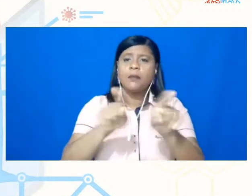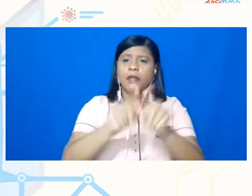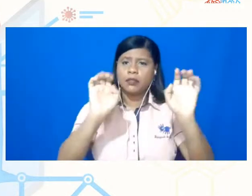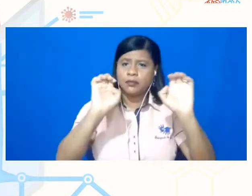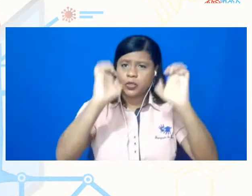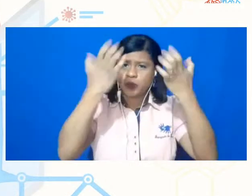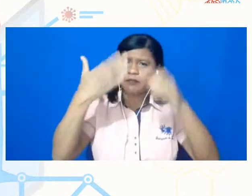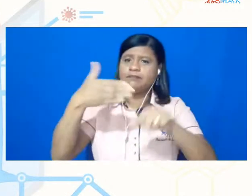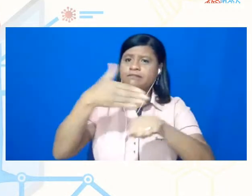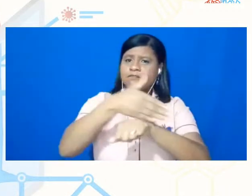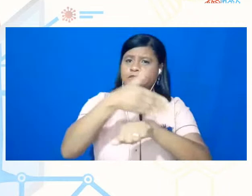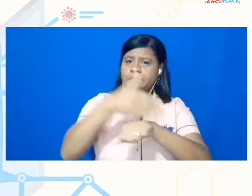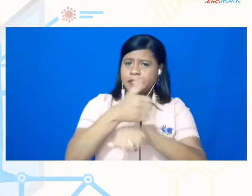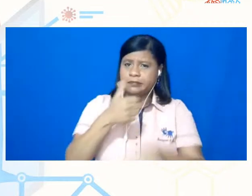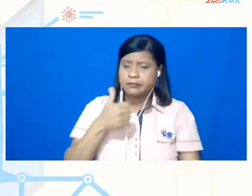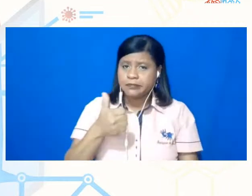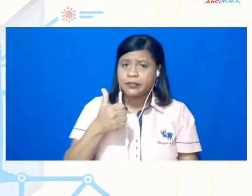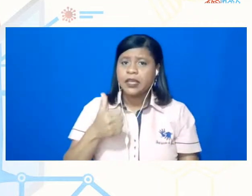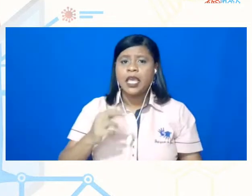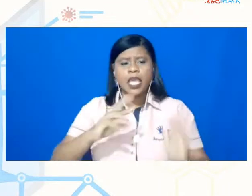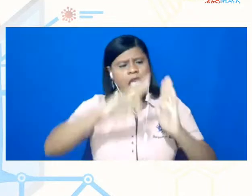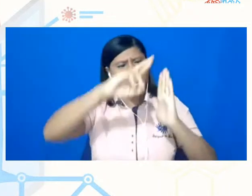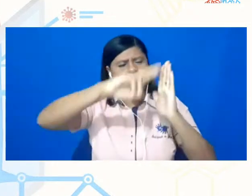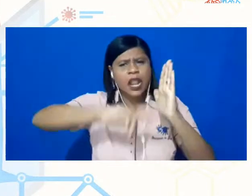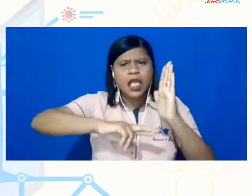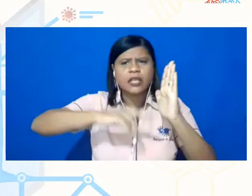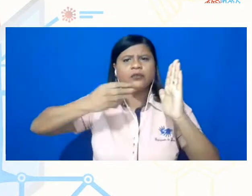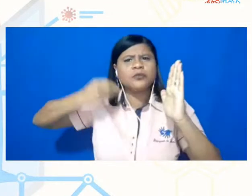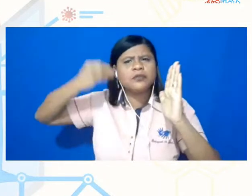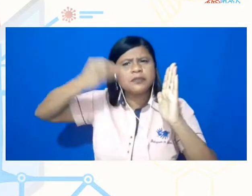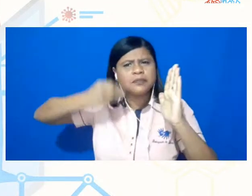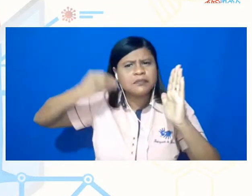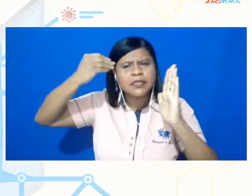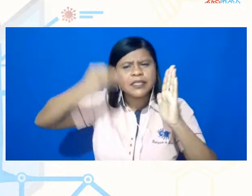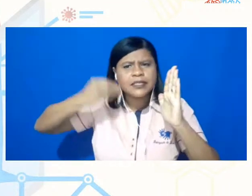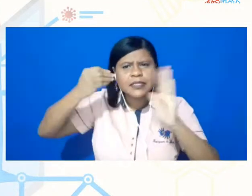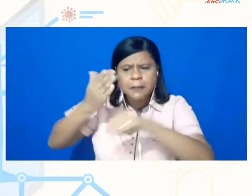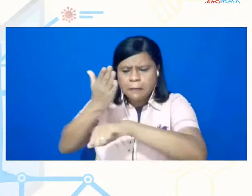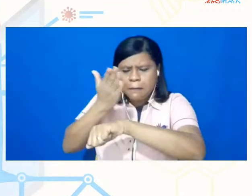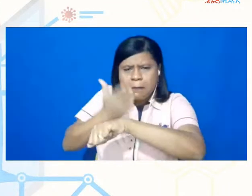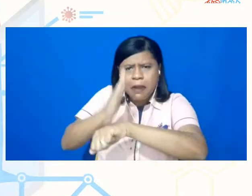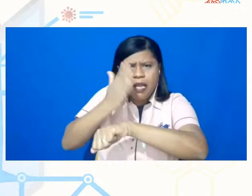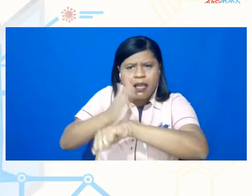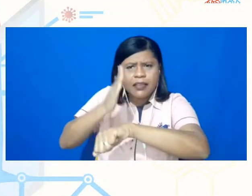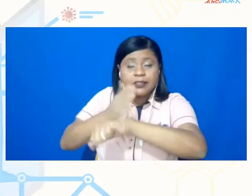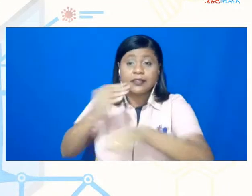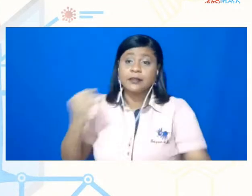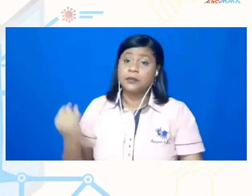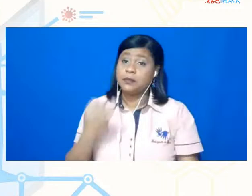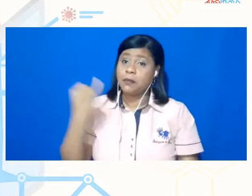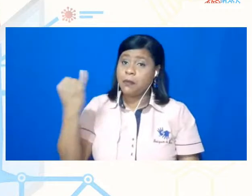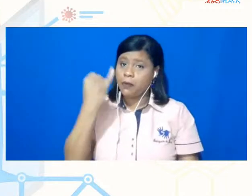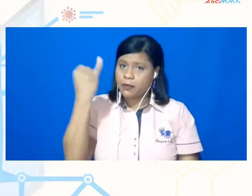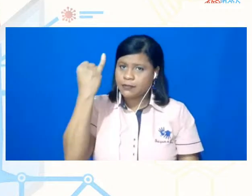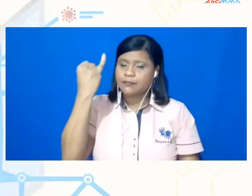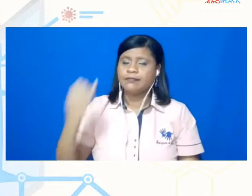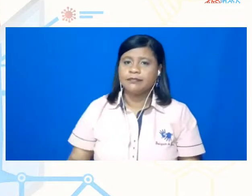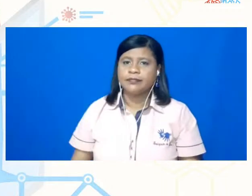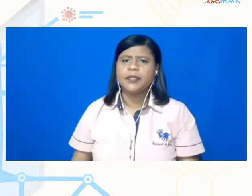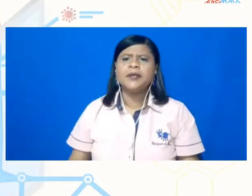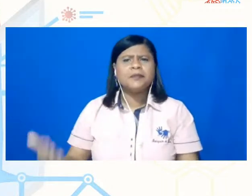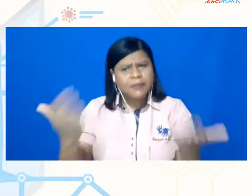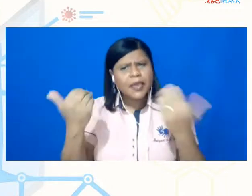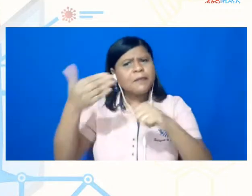essa questão da, dos relatos de experiência, né, essa dimensão prática do evento, ela é muito importante para nós, né, então, participe do